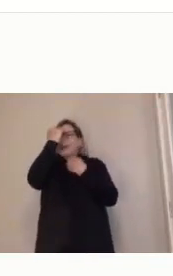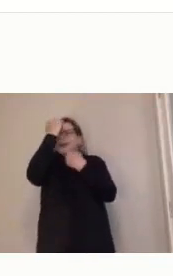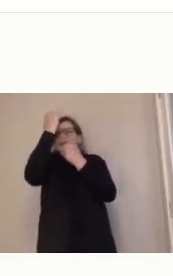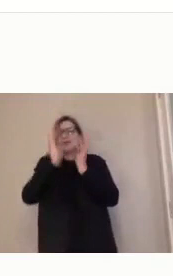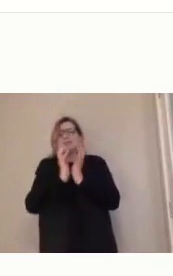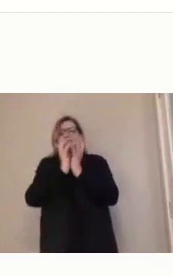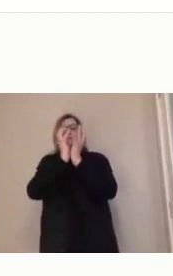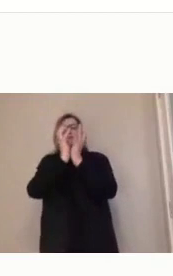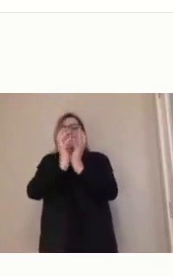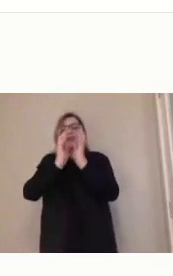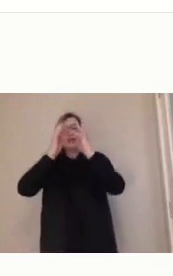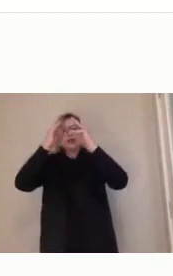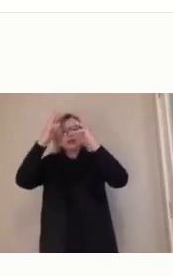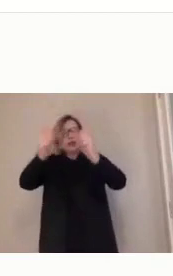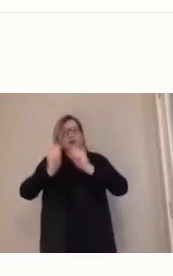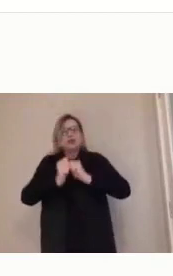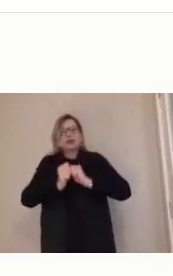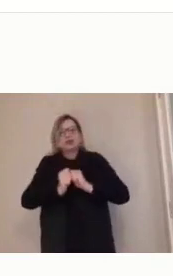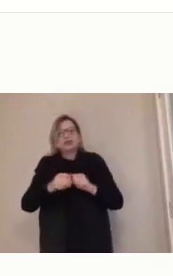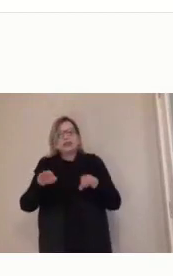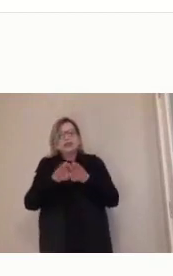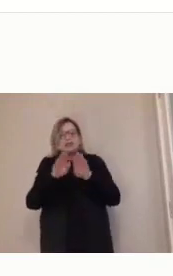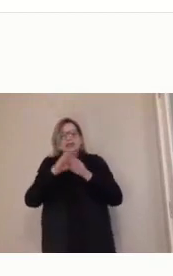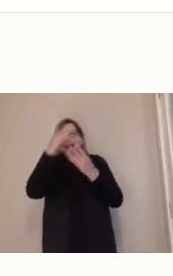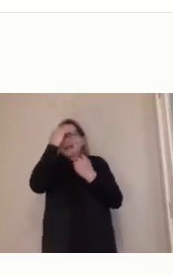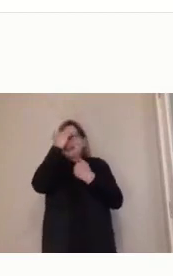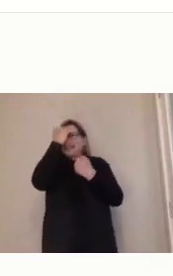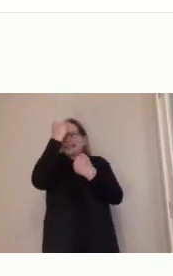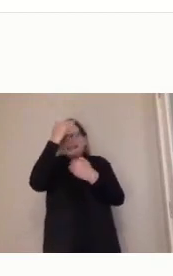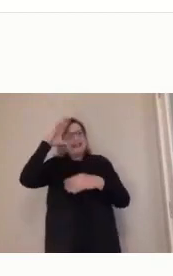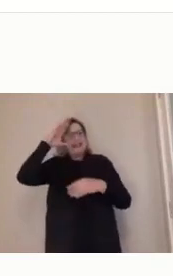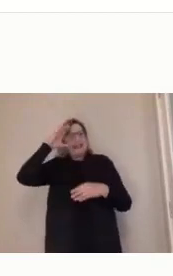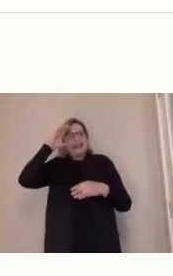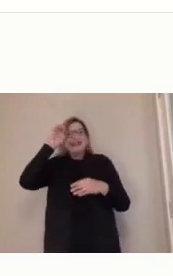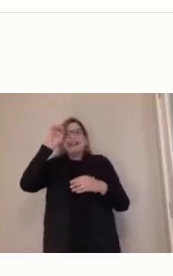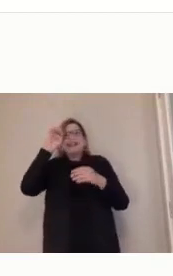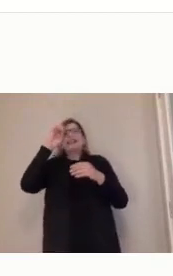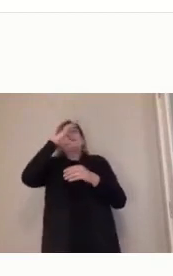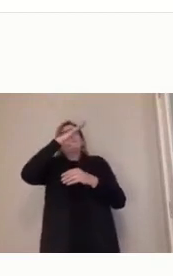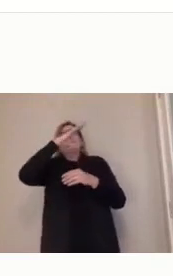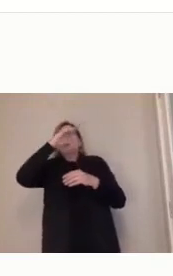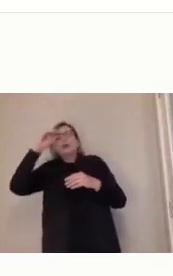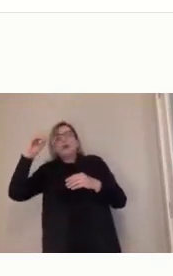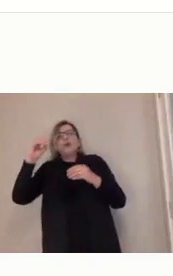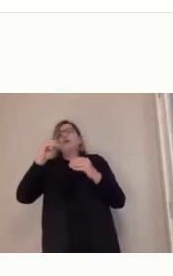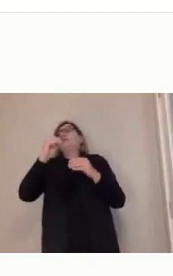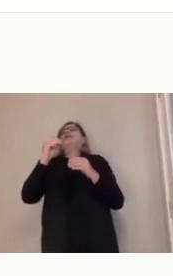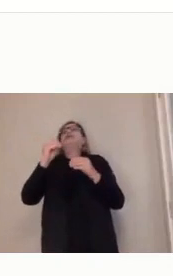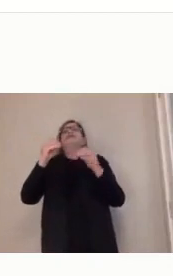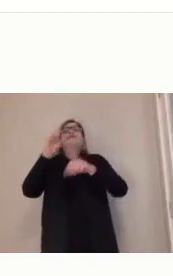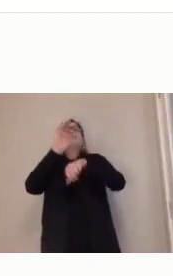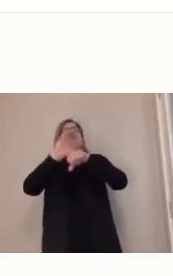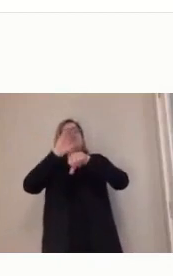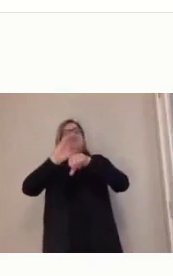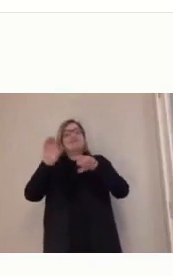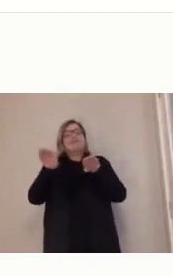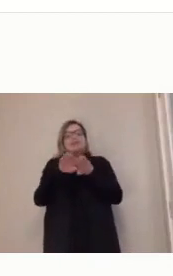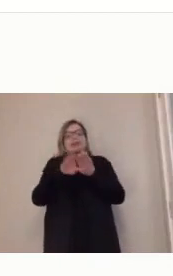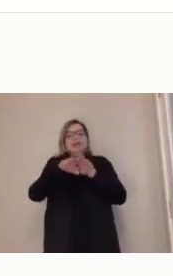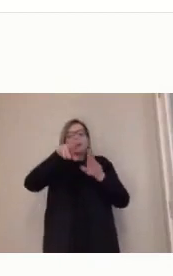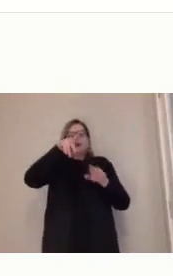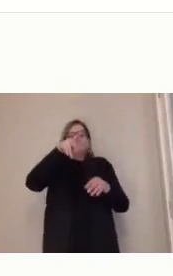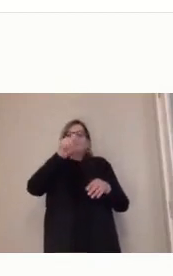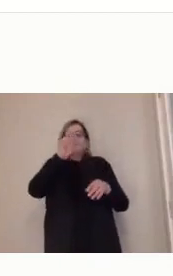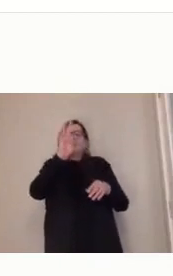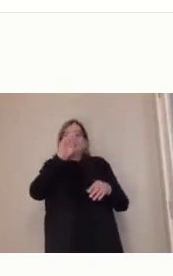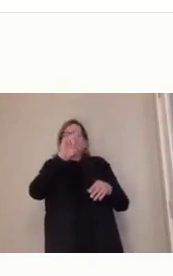agradecer a professora Elenir, coordenadora do curso que está acompanhando, também a Patrícia, que é a nossa técnica, que está acompanhando aí